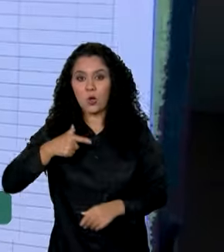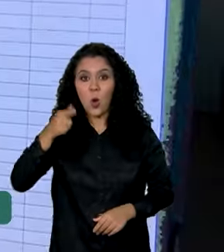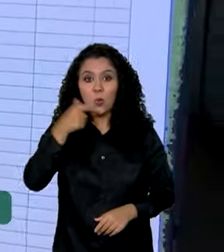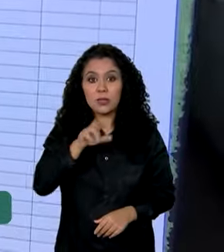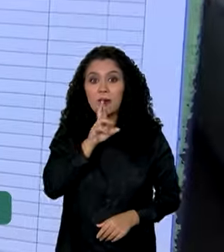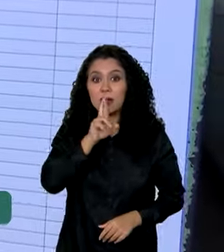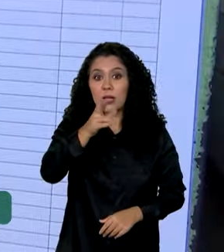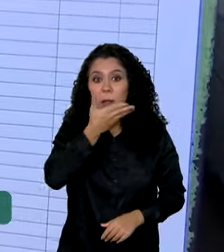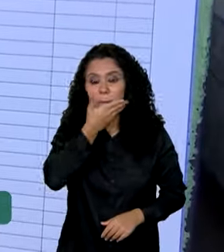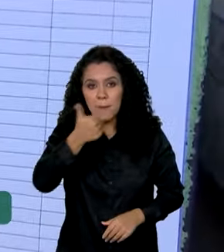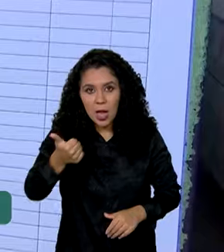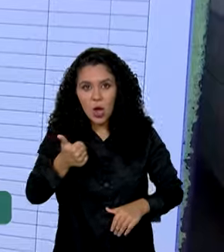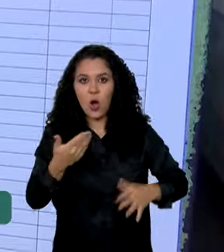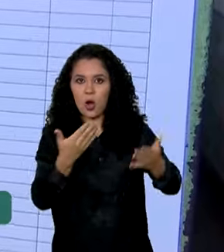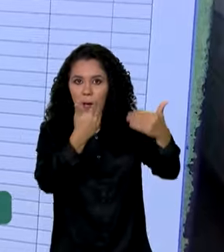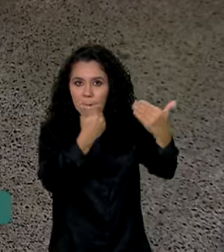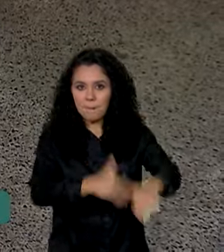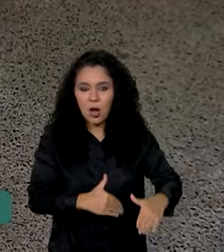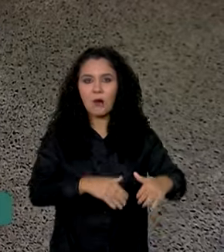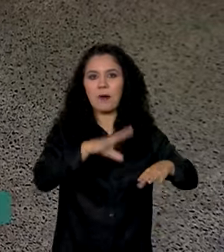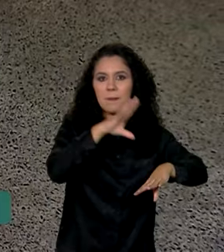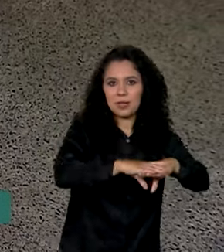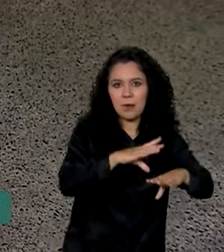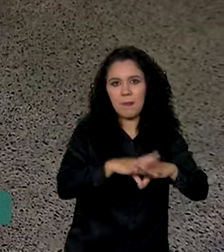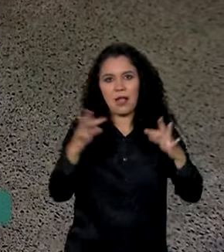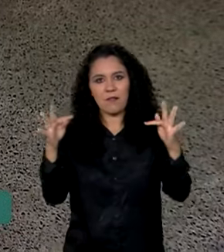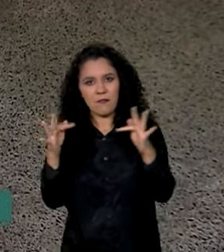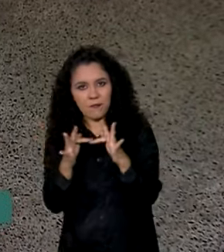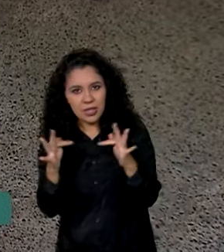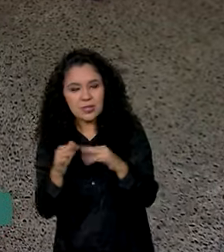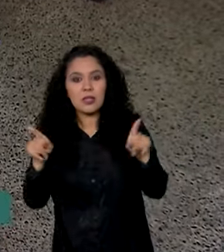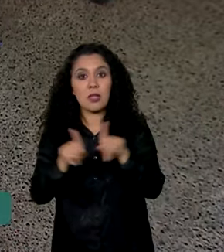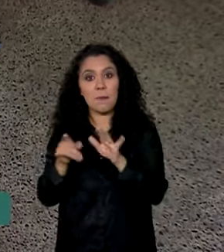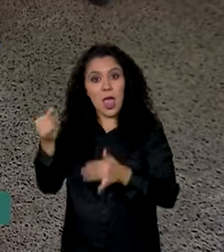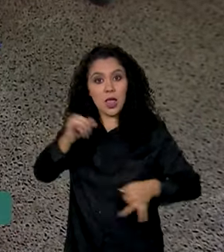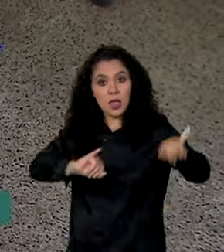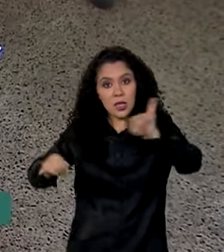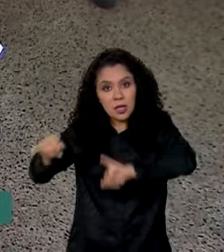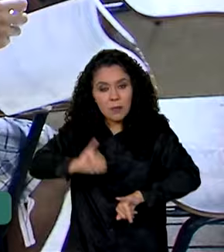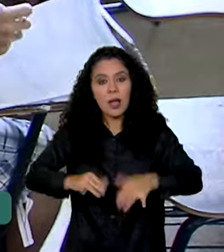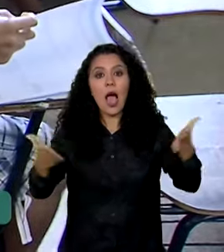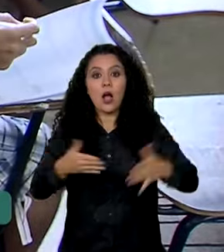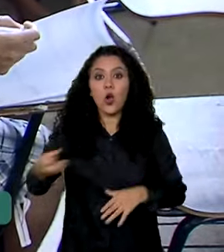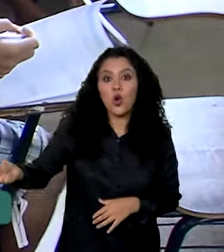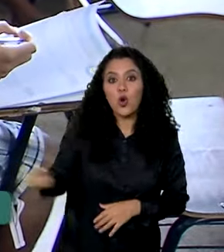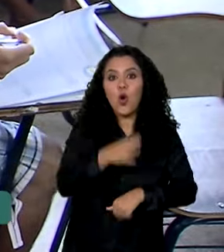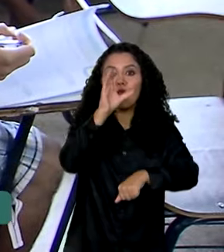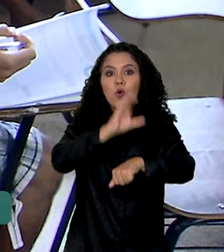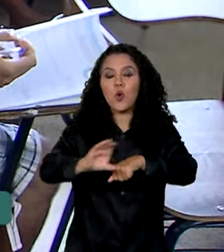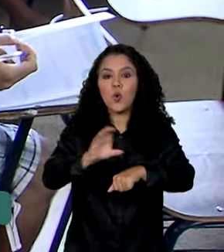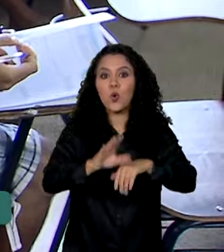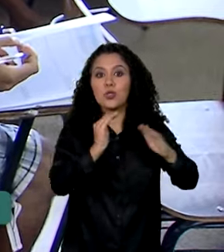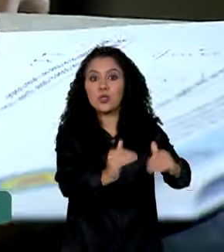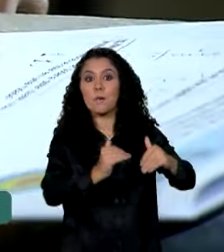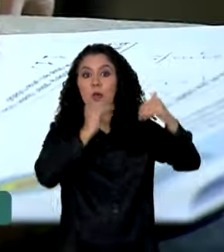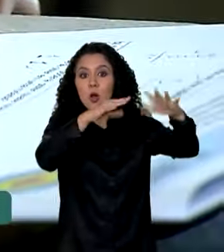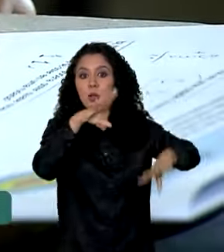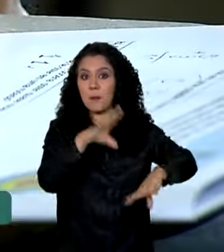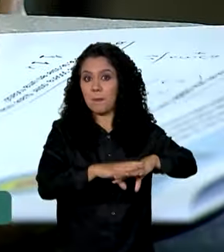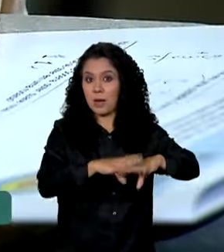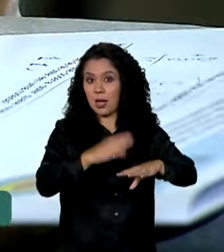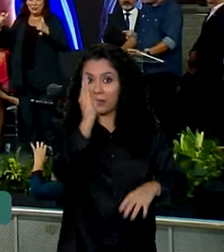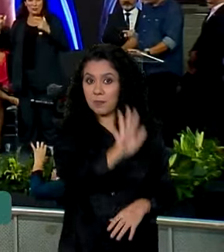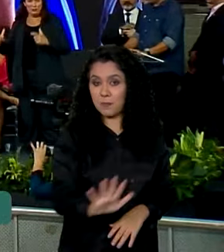Olimpíadas de Matemática, de Física e de Química agora terão à disposição o mais novo curso superior de matemática do